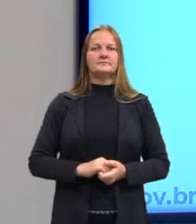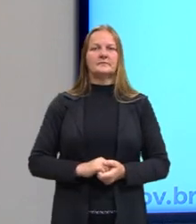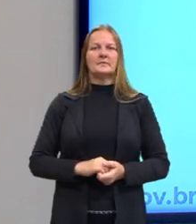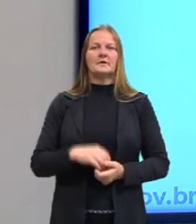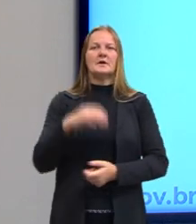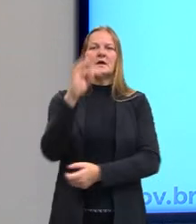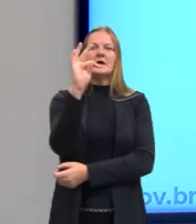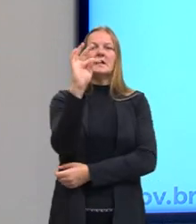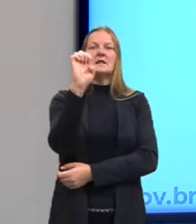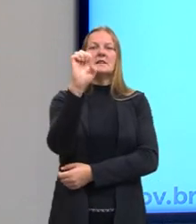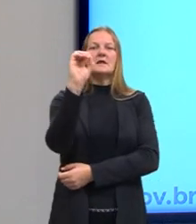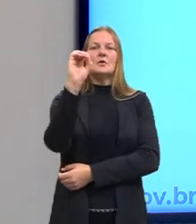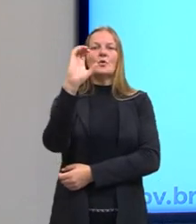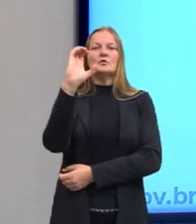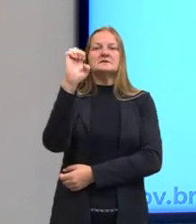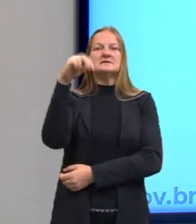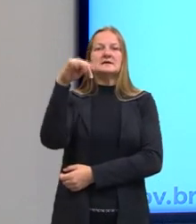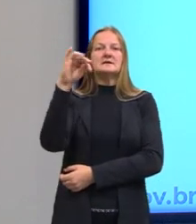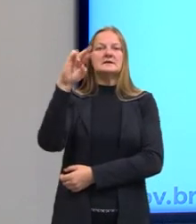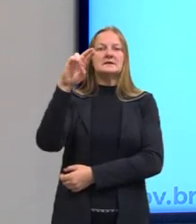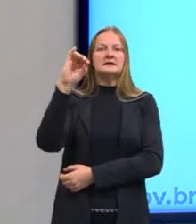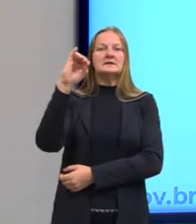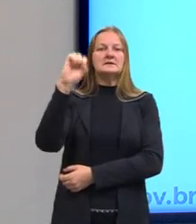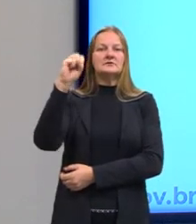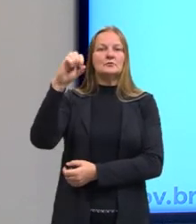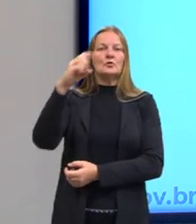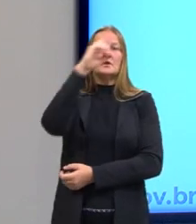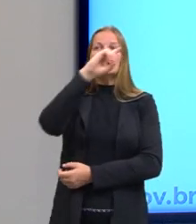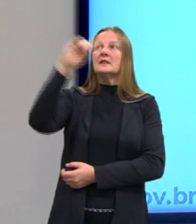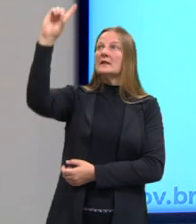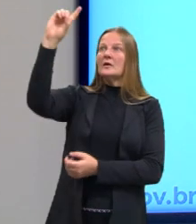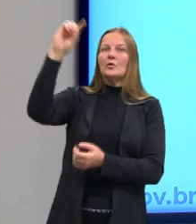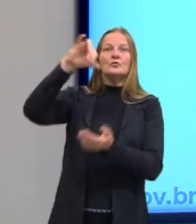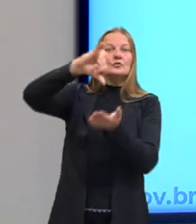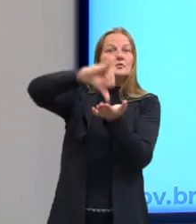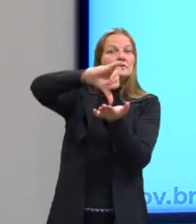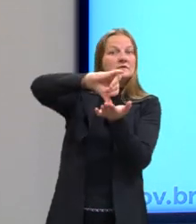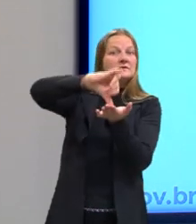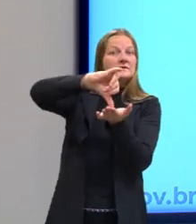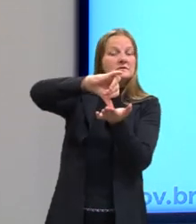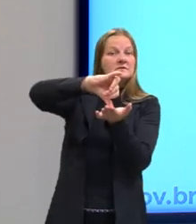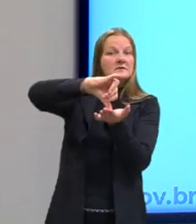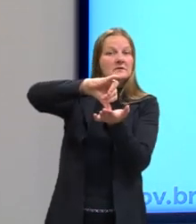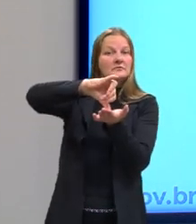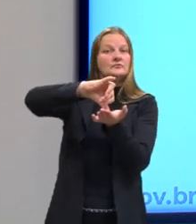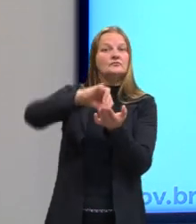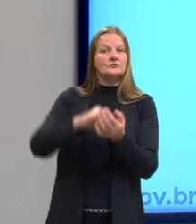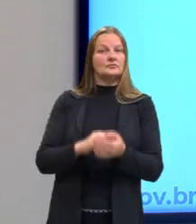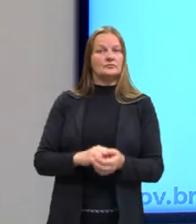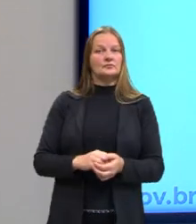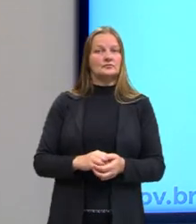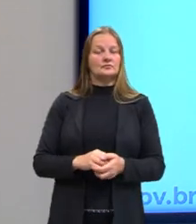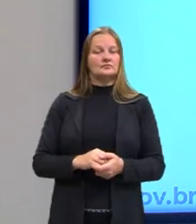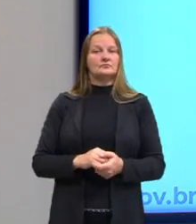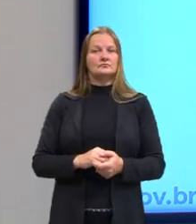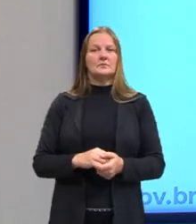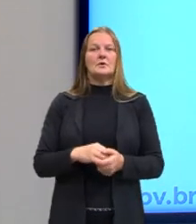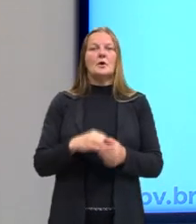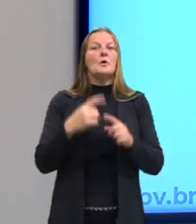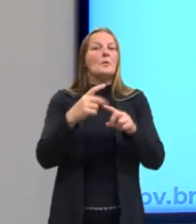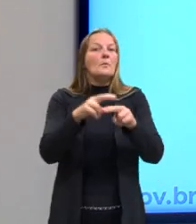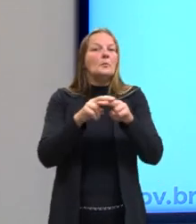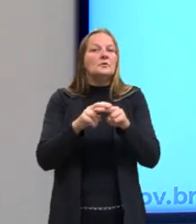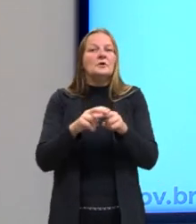teocentrismo. Teocentrismo é o quê? Teo, que significa Deus, e centrismo, que significa centro. Logo,